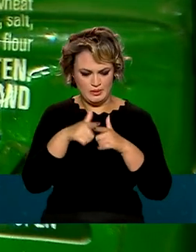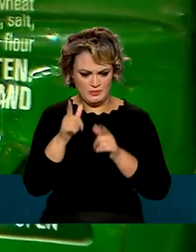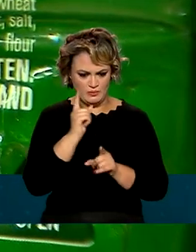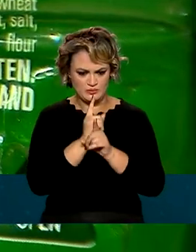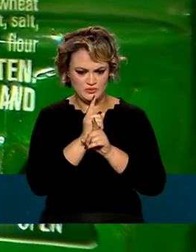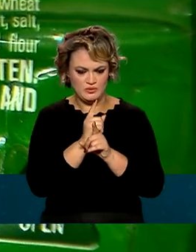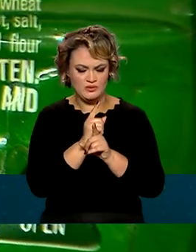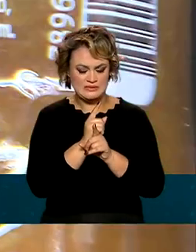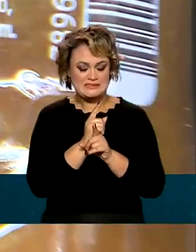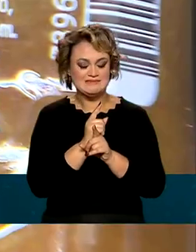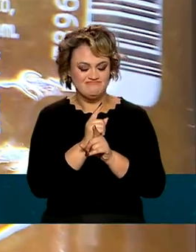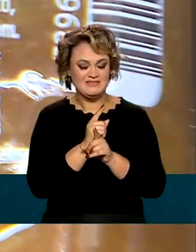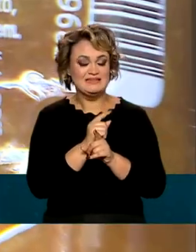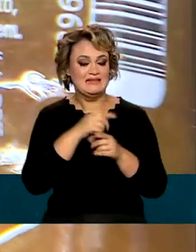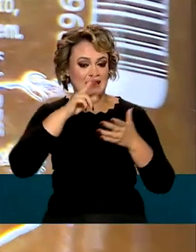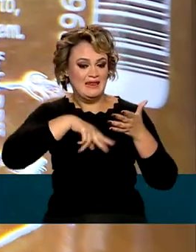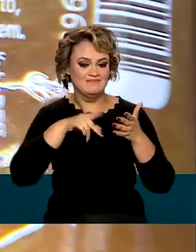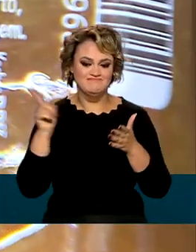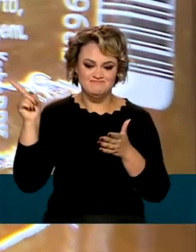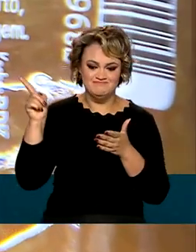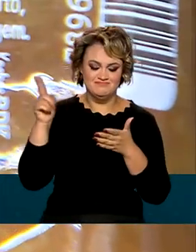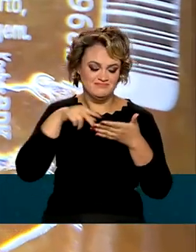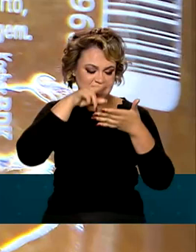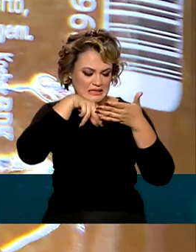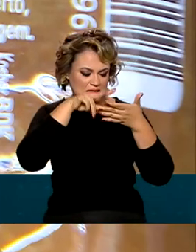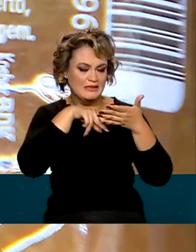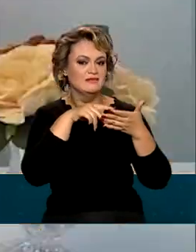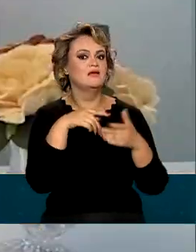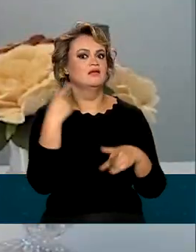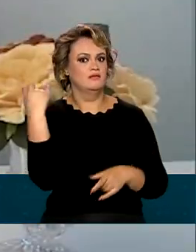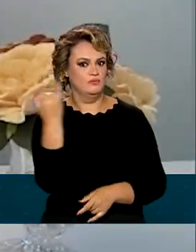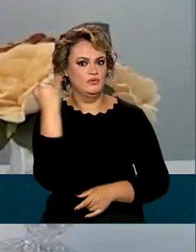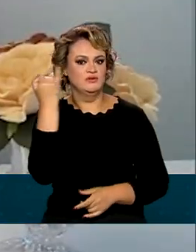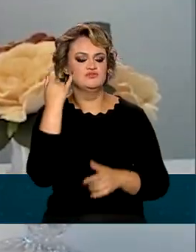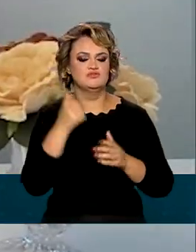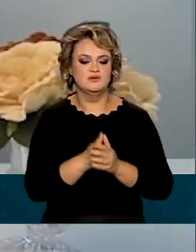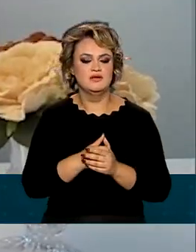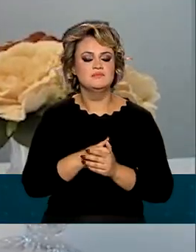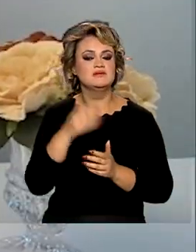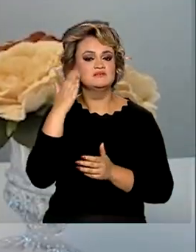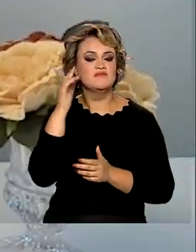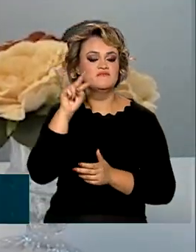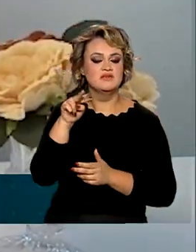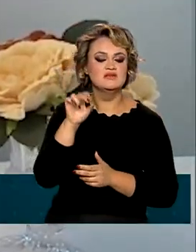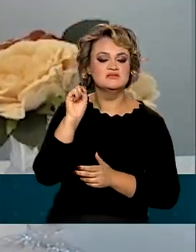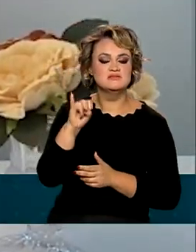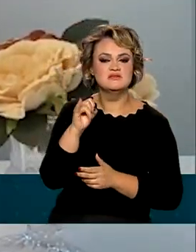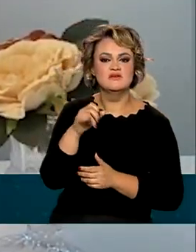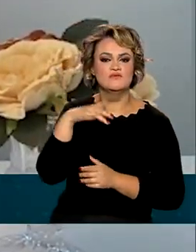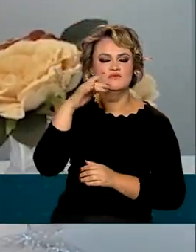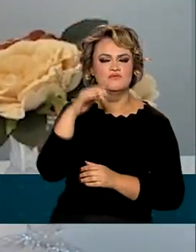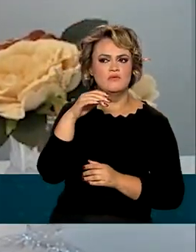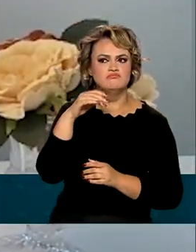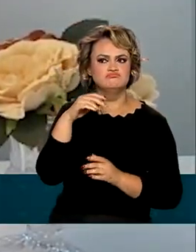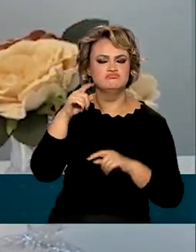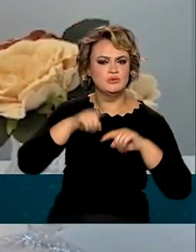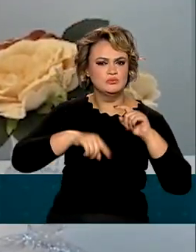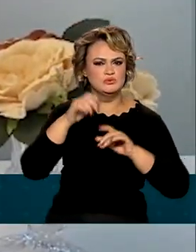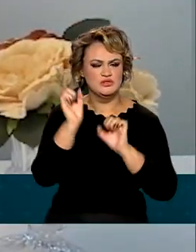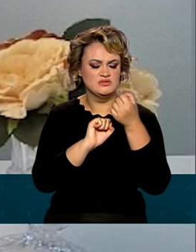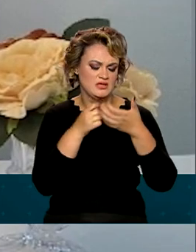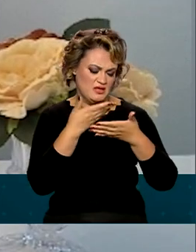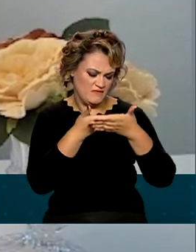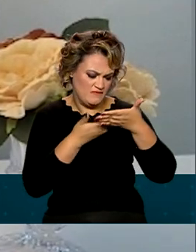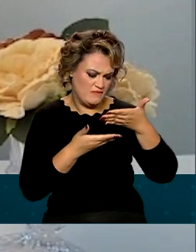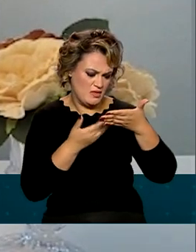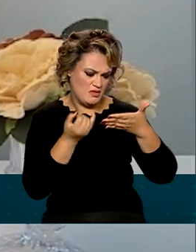de ler os rótulos de produtos virou obrigação. A gente precisa conferir, né, se for um alimento industrializado, a precisa olhar os